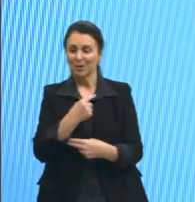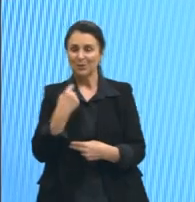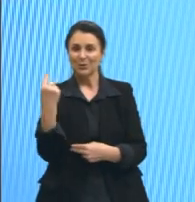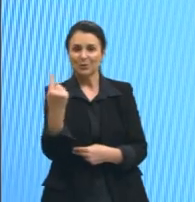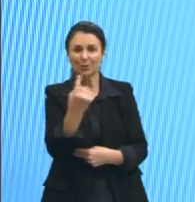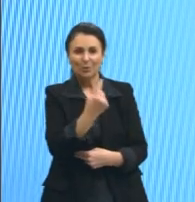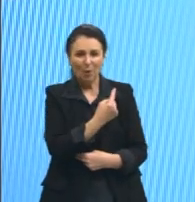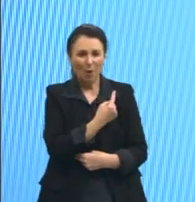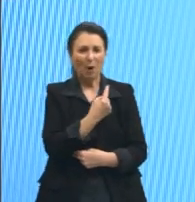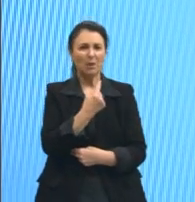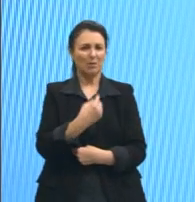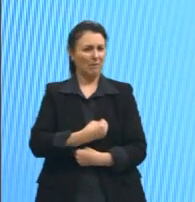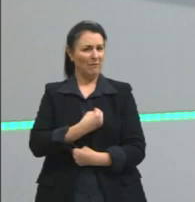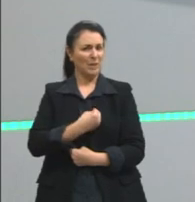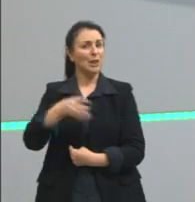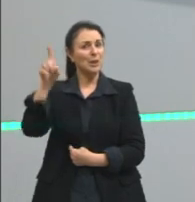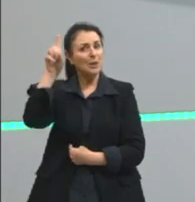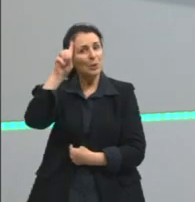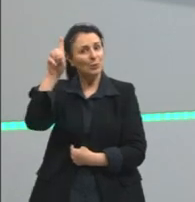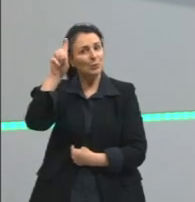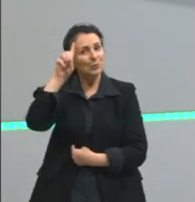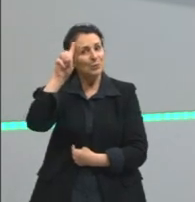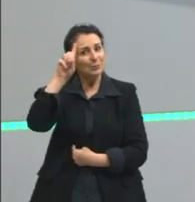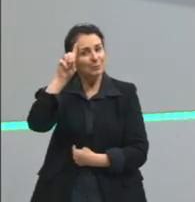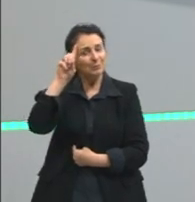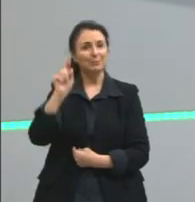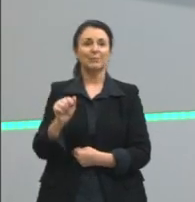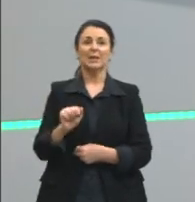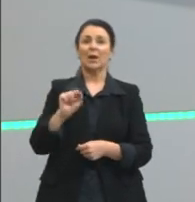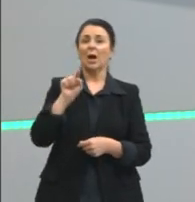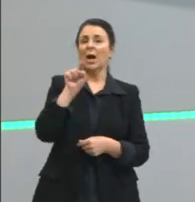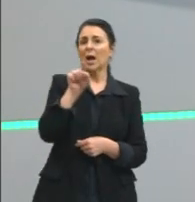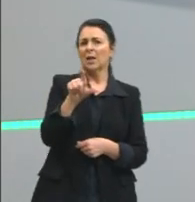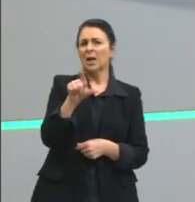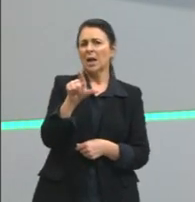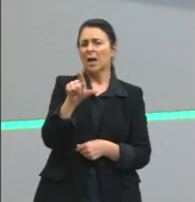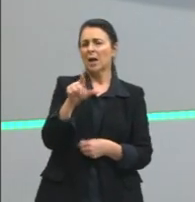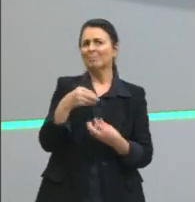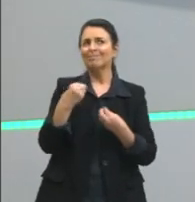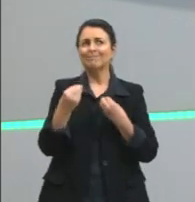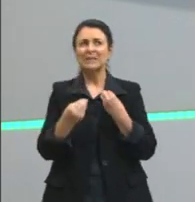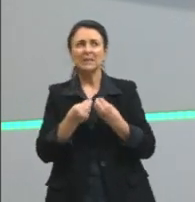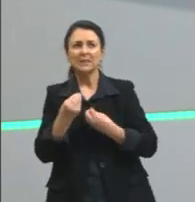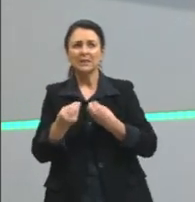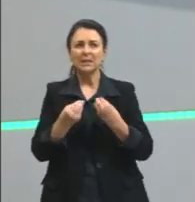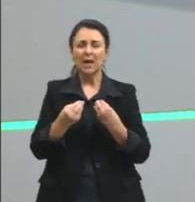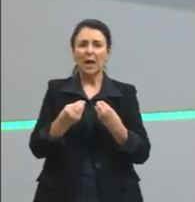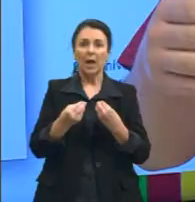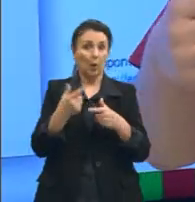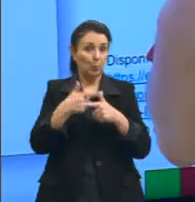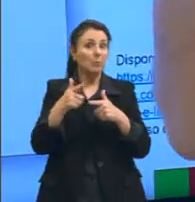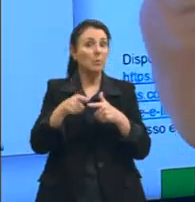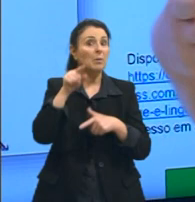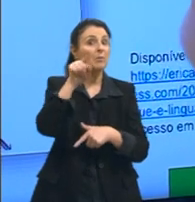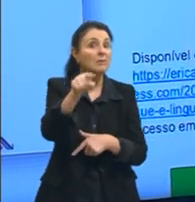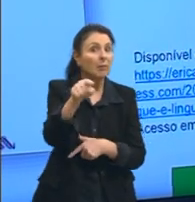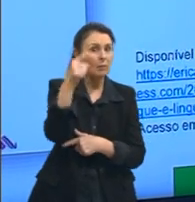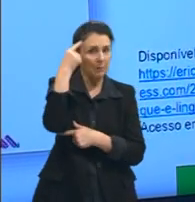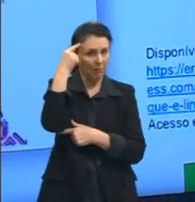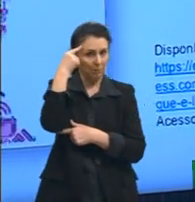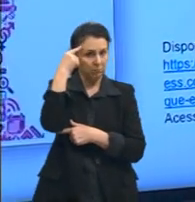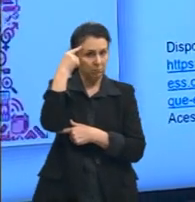dia a dia. Então aqui já é um, como é que eu vou dizer, é um problema para vocês pensarem, um